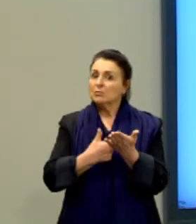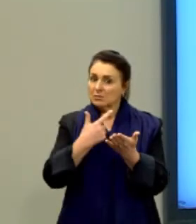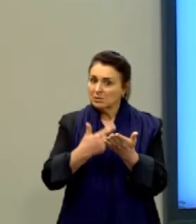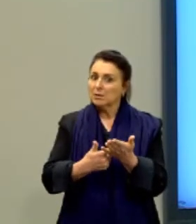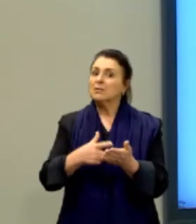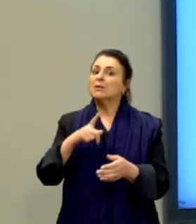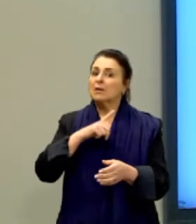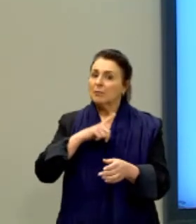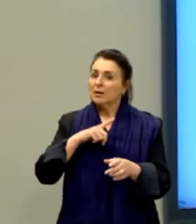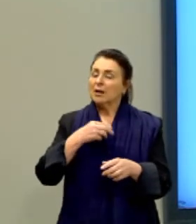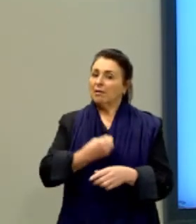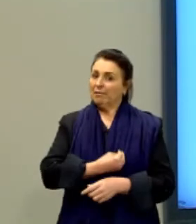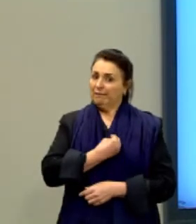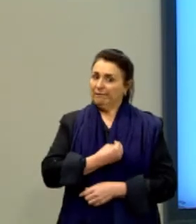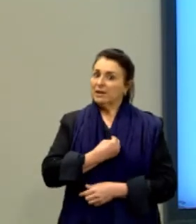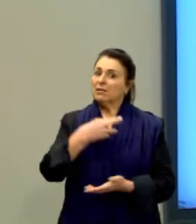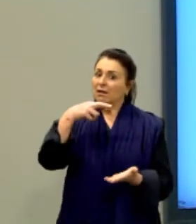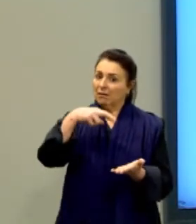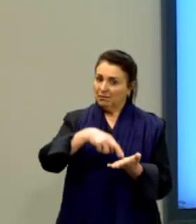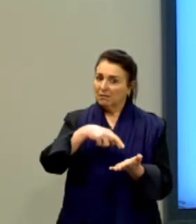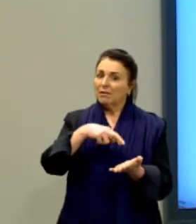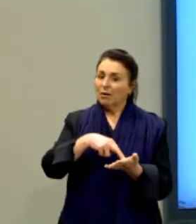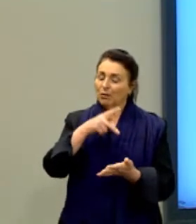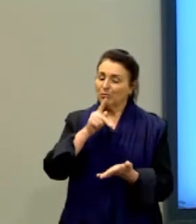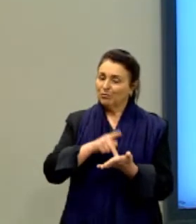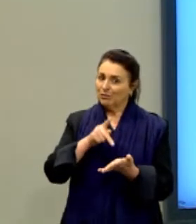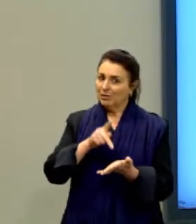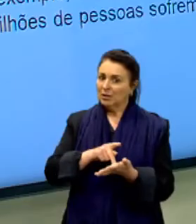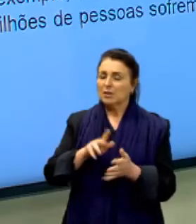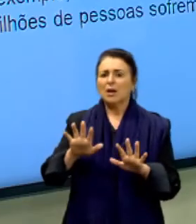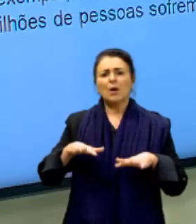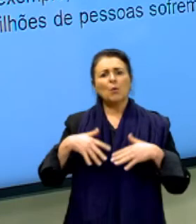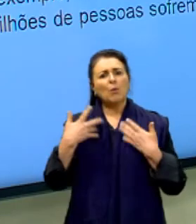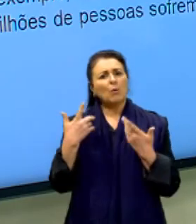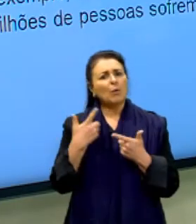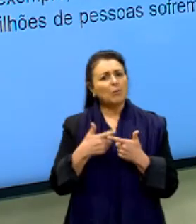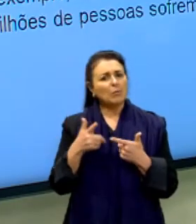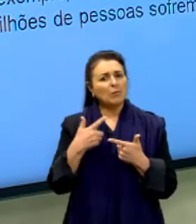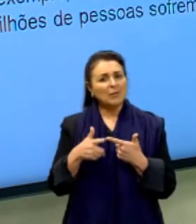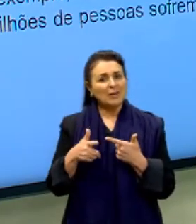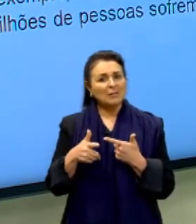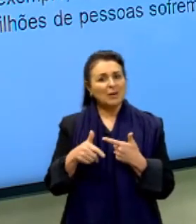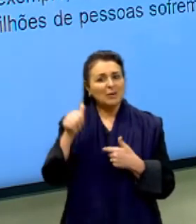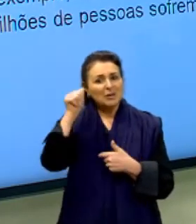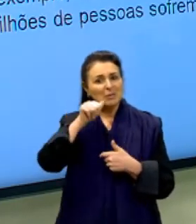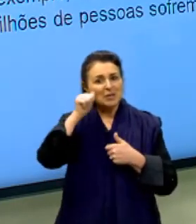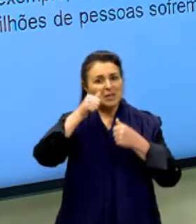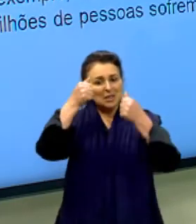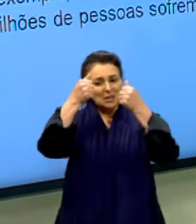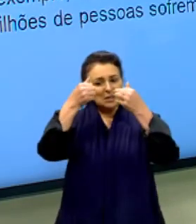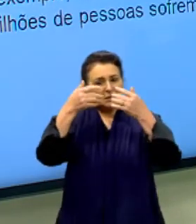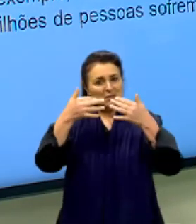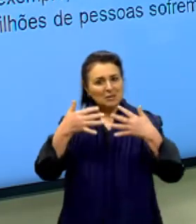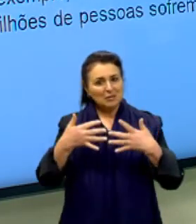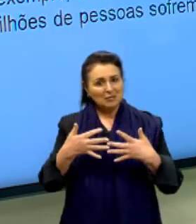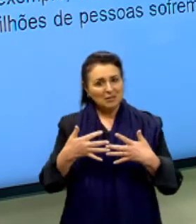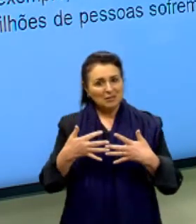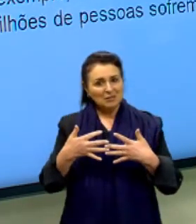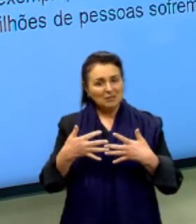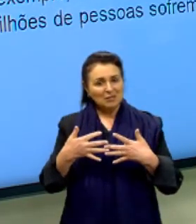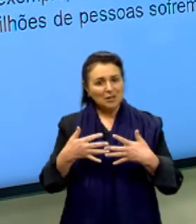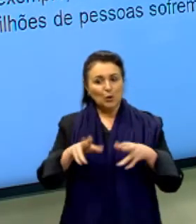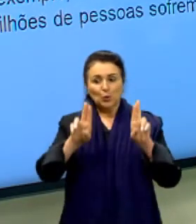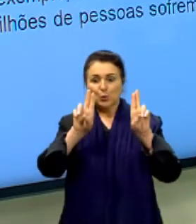realidade. Aqui, gente, qual é o problema? Olha só o que ela está escrevendo aqui no primeiro lá, um